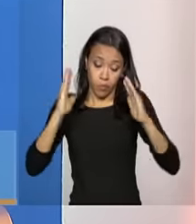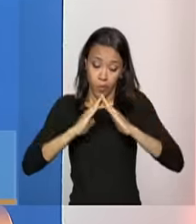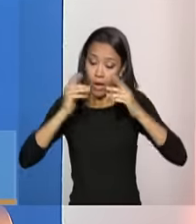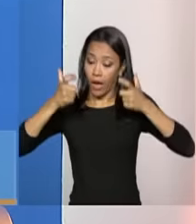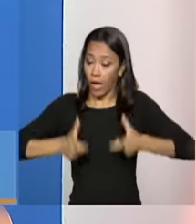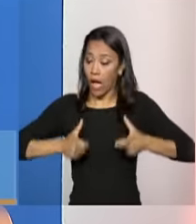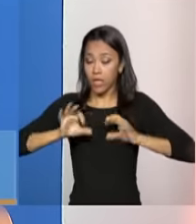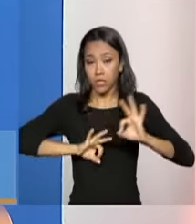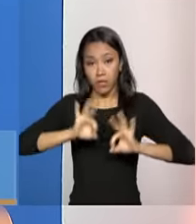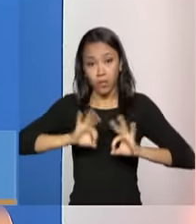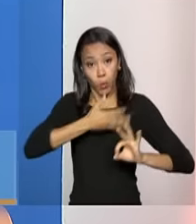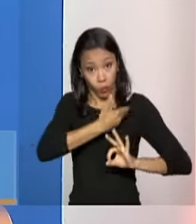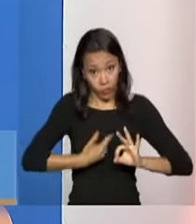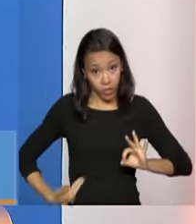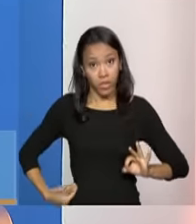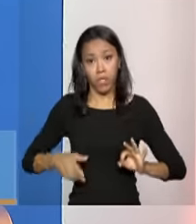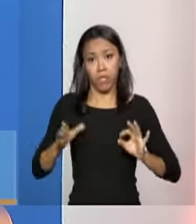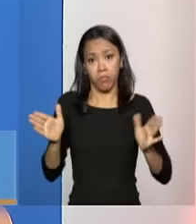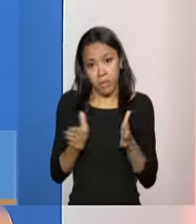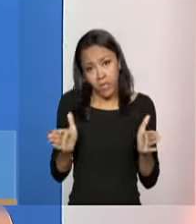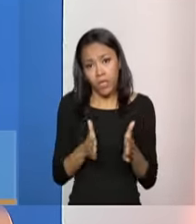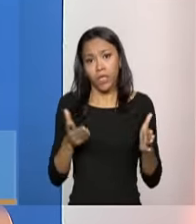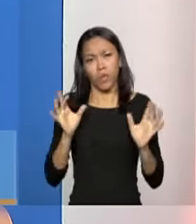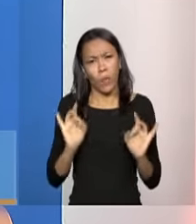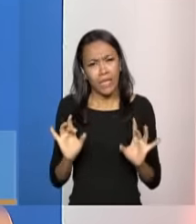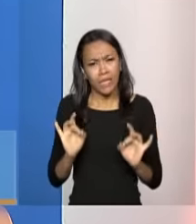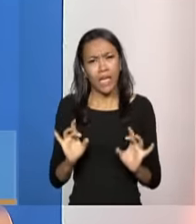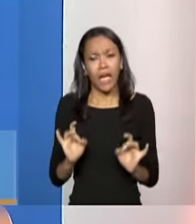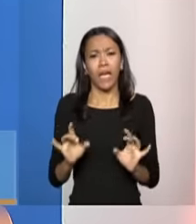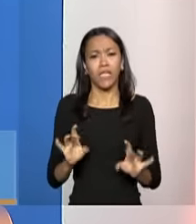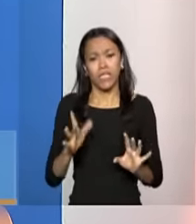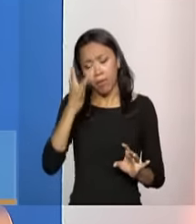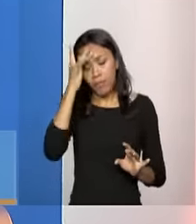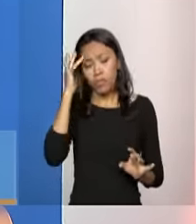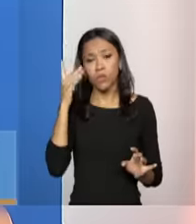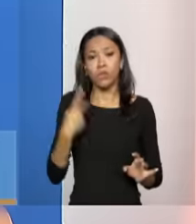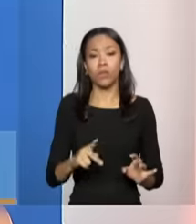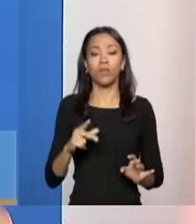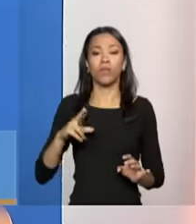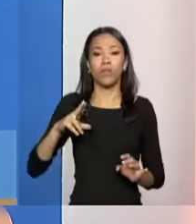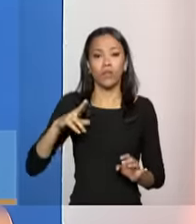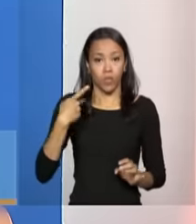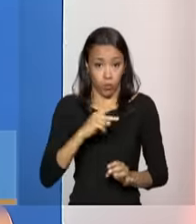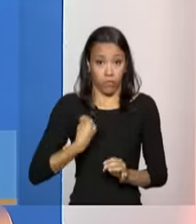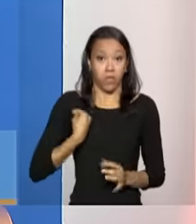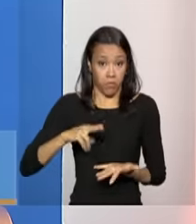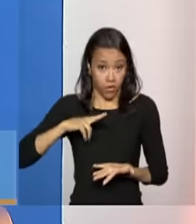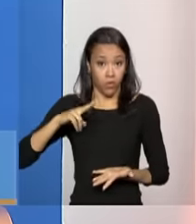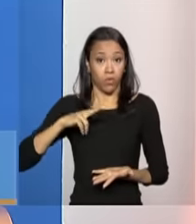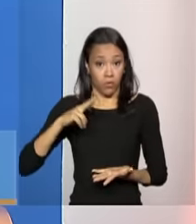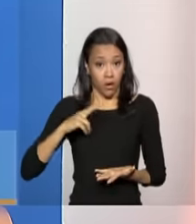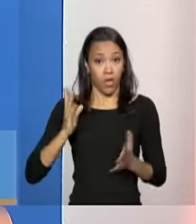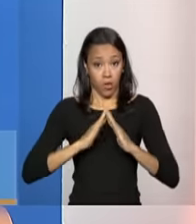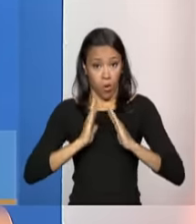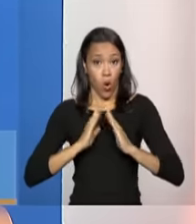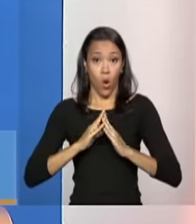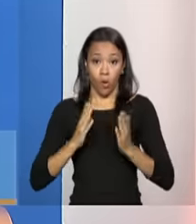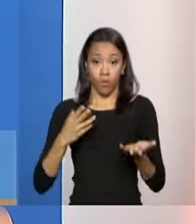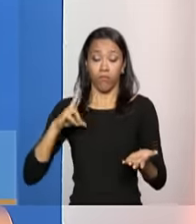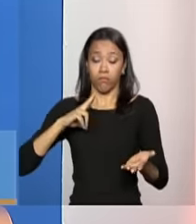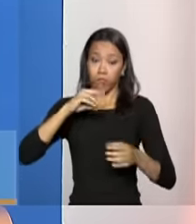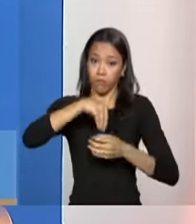com qualidade, que a individualidade do sujeito seja garantida, então a pessoa não perca a sua